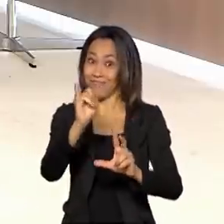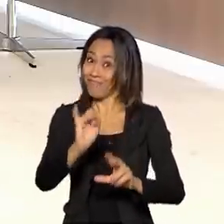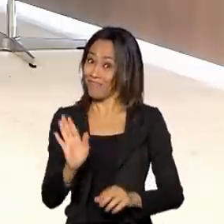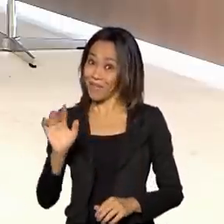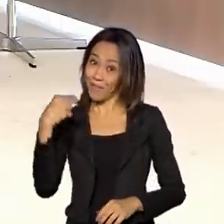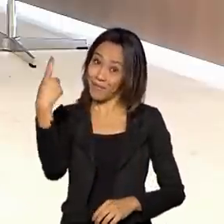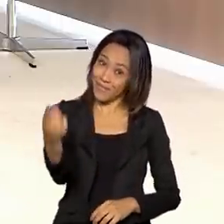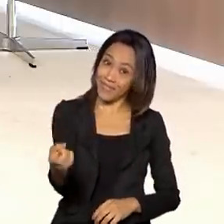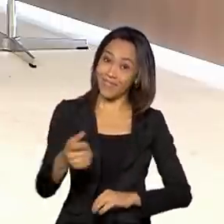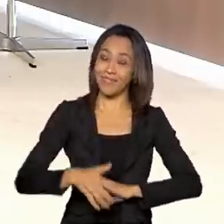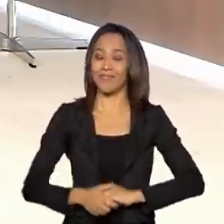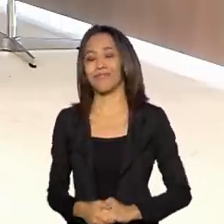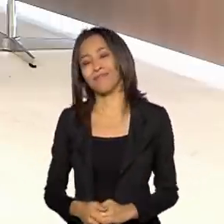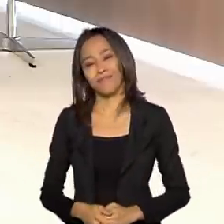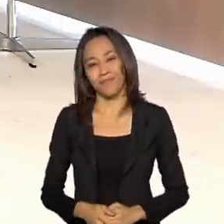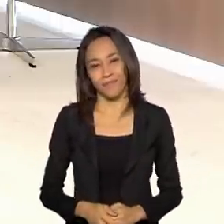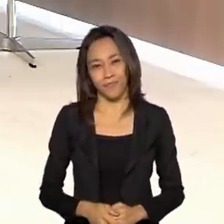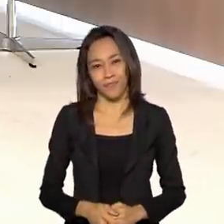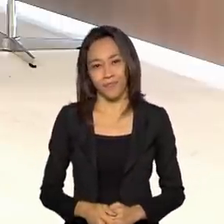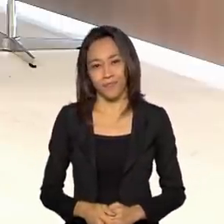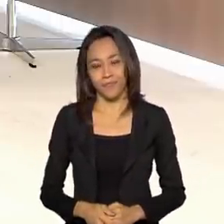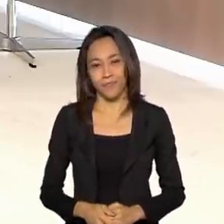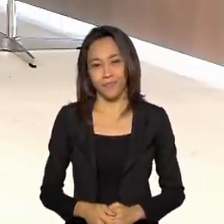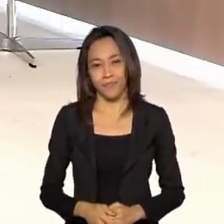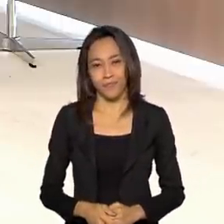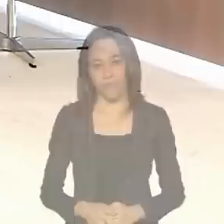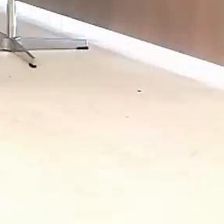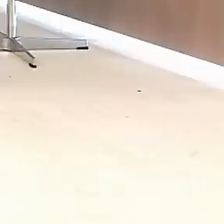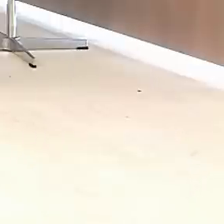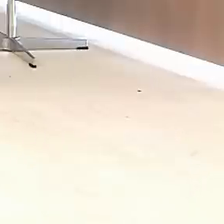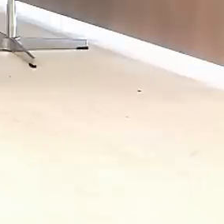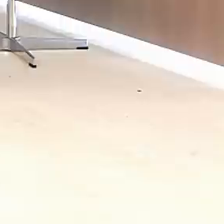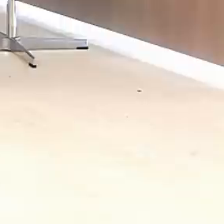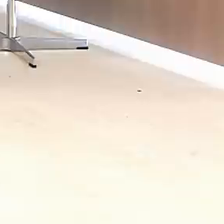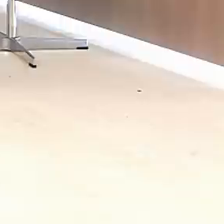Até o próximo programa. E até o próximo programa.